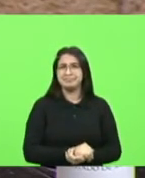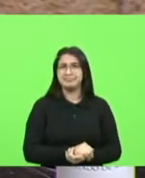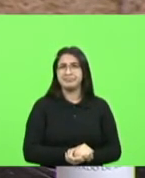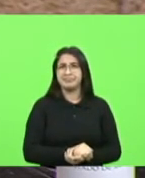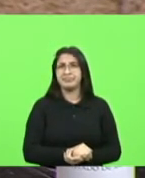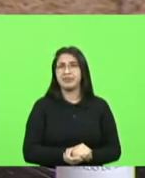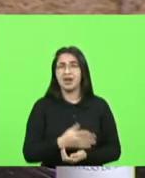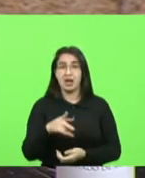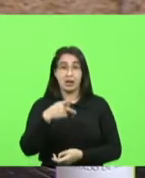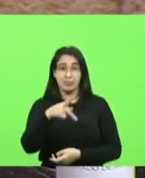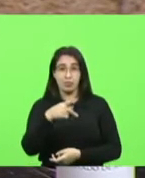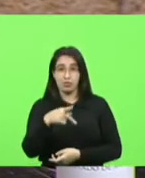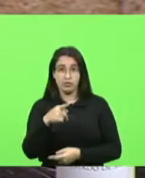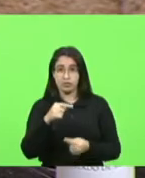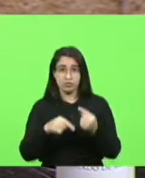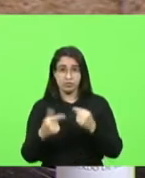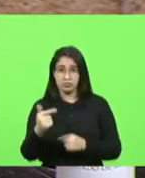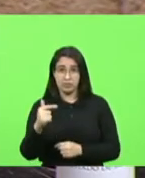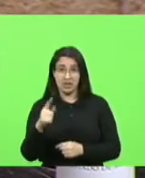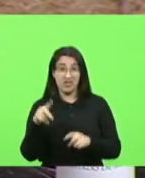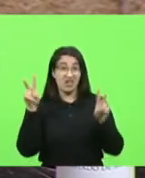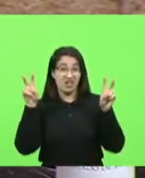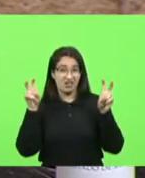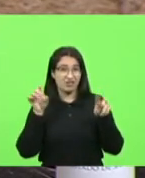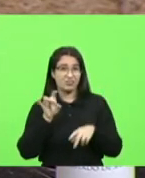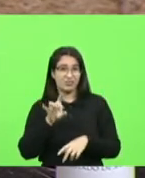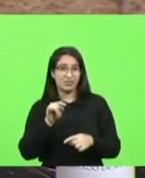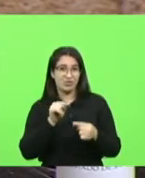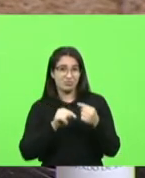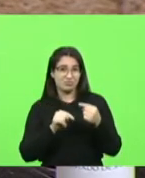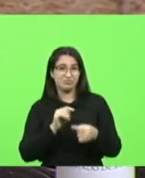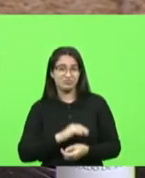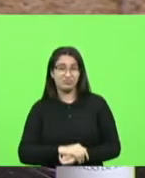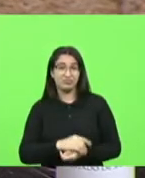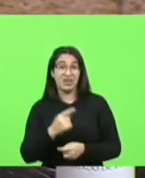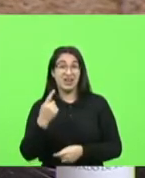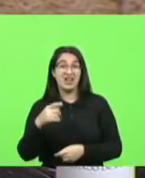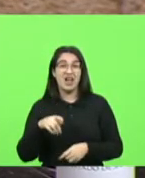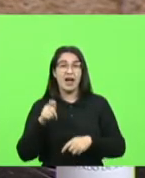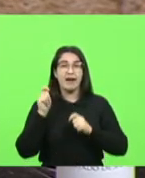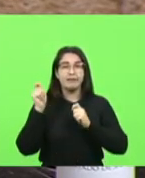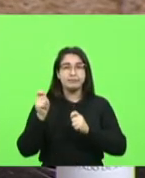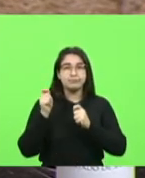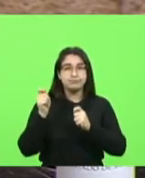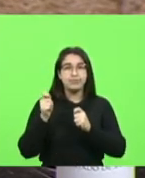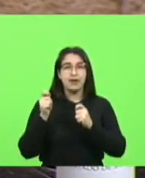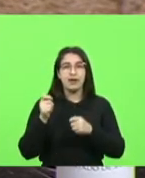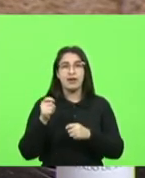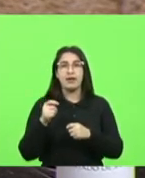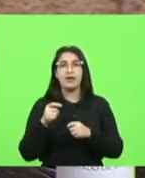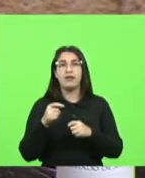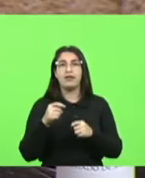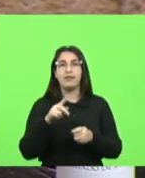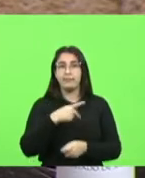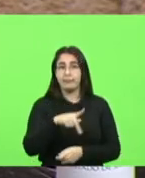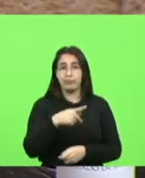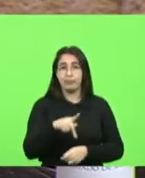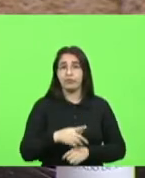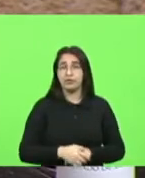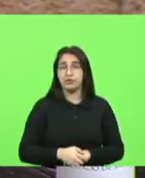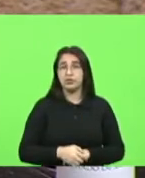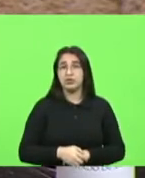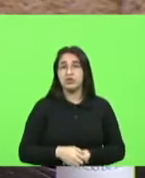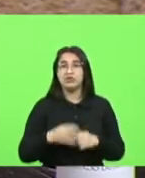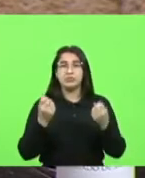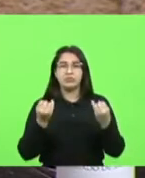que isso não é um professor de verdade é professor entre aspas esse cara é um militante travestido de professor olha o que ele diz aqui pra gente olha eu já